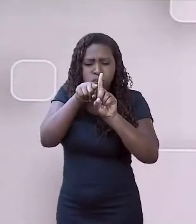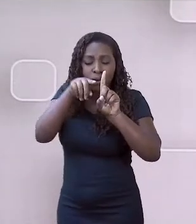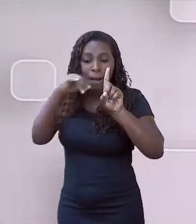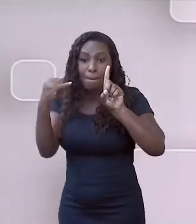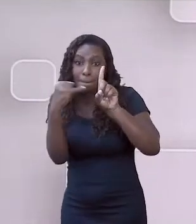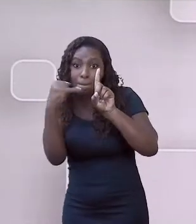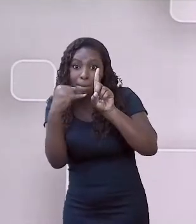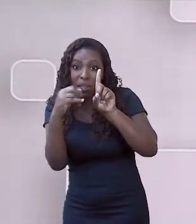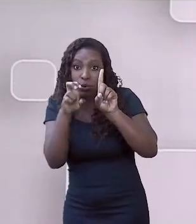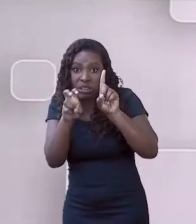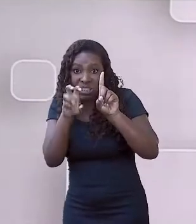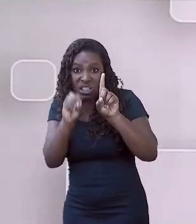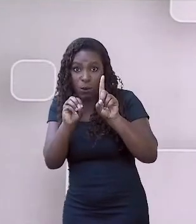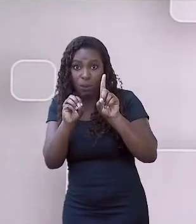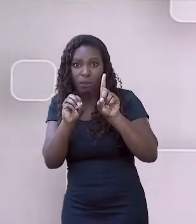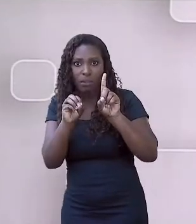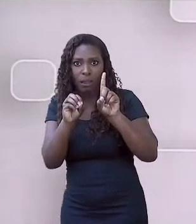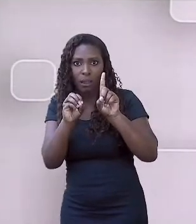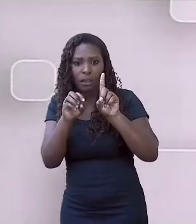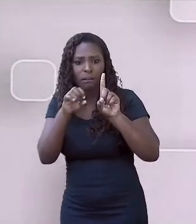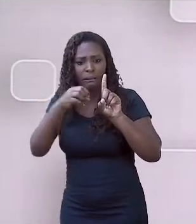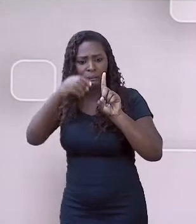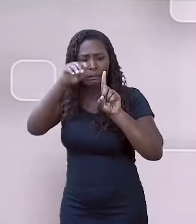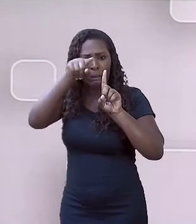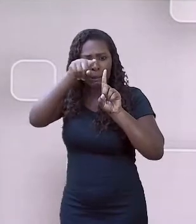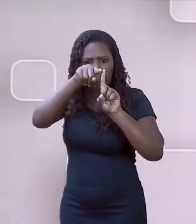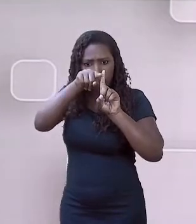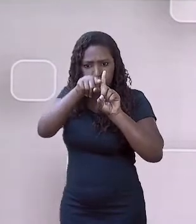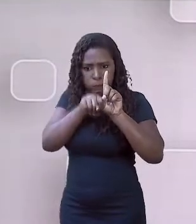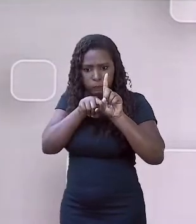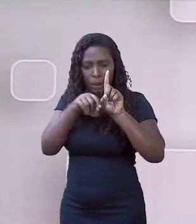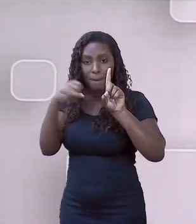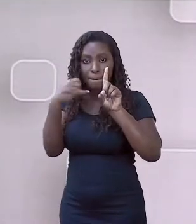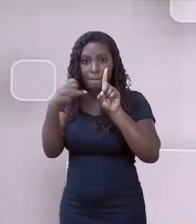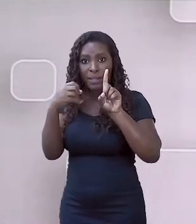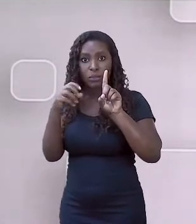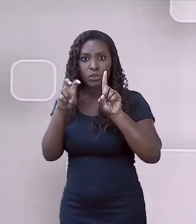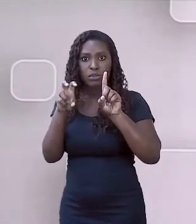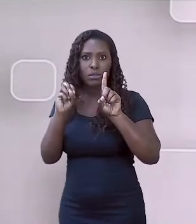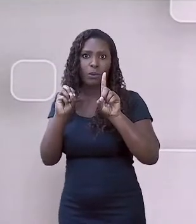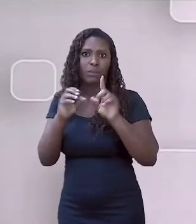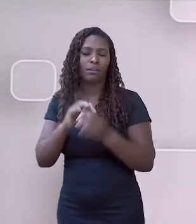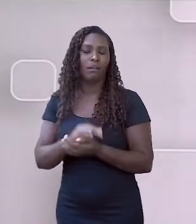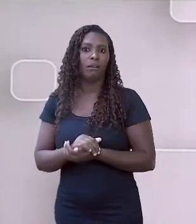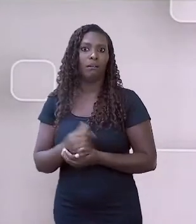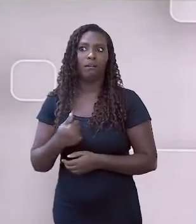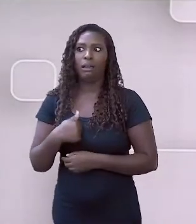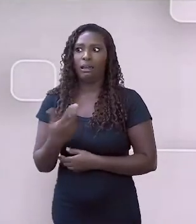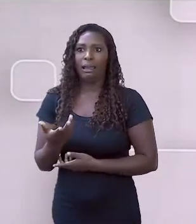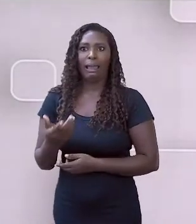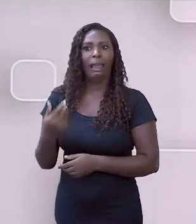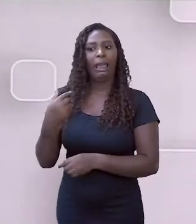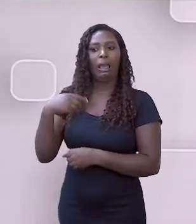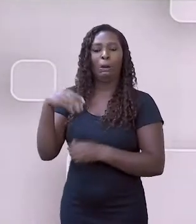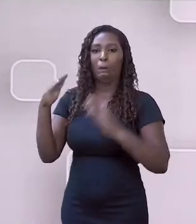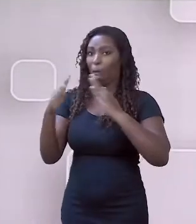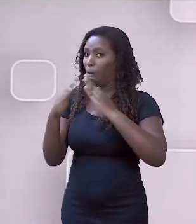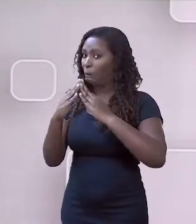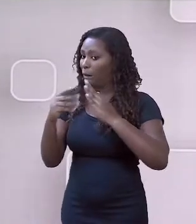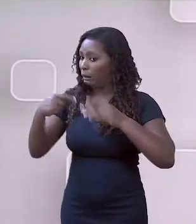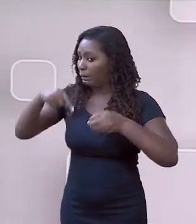Como boa valadarense que sou, não tenho nem noção do que é isso, porque nem o freezer